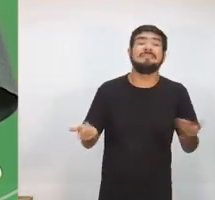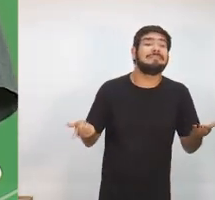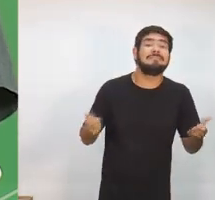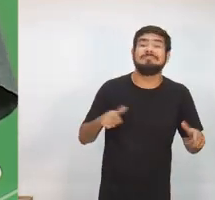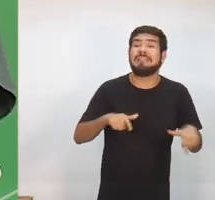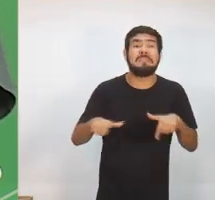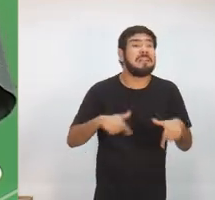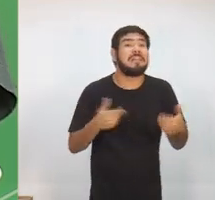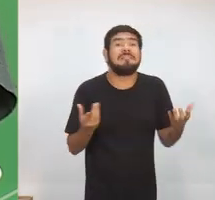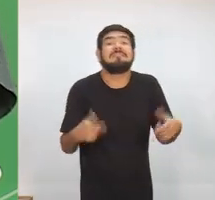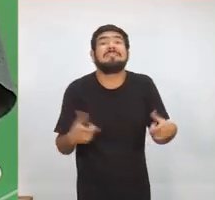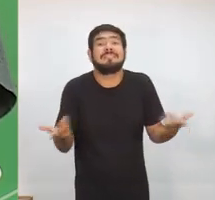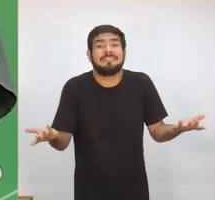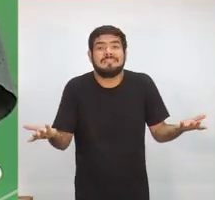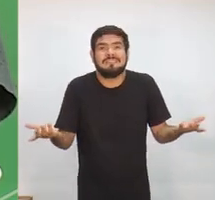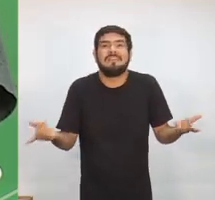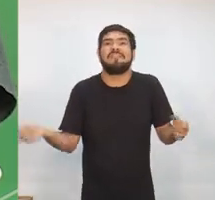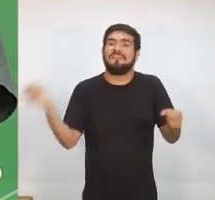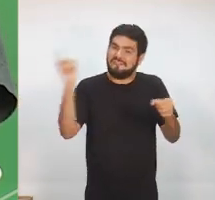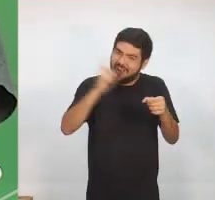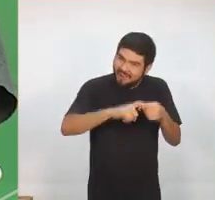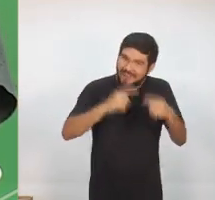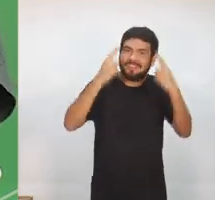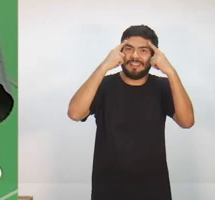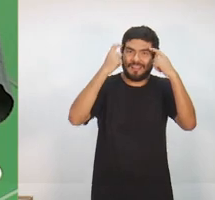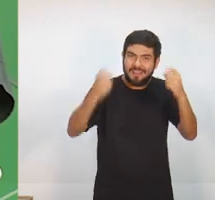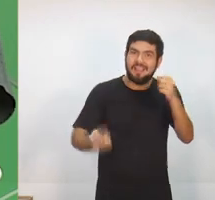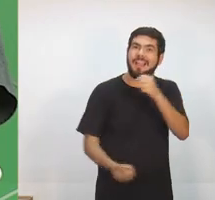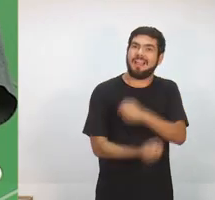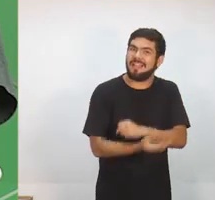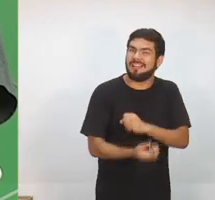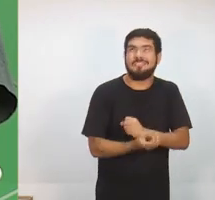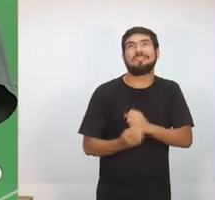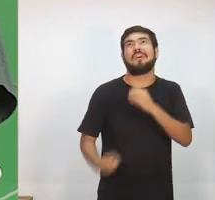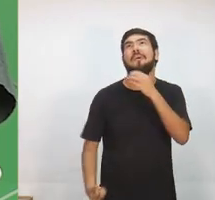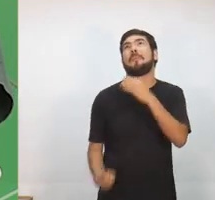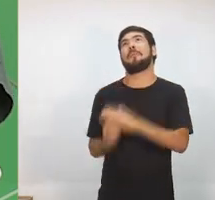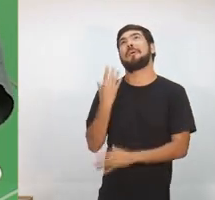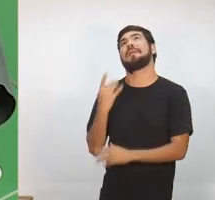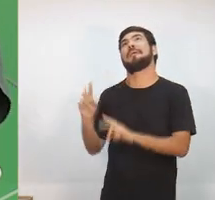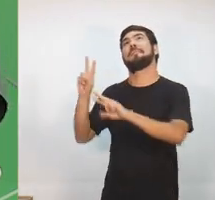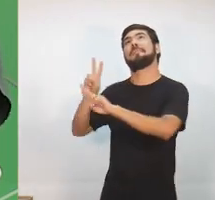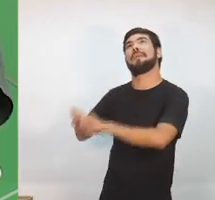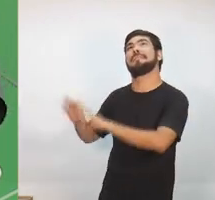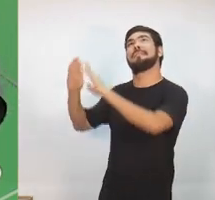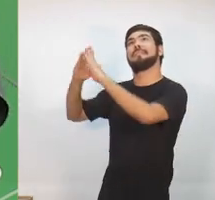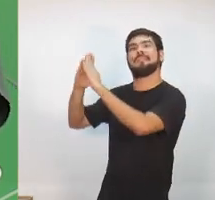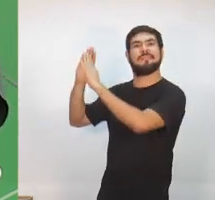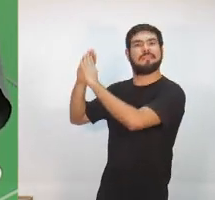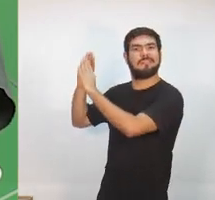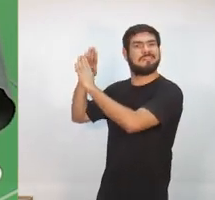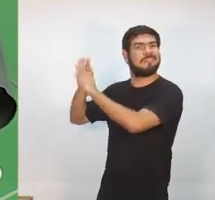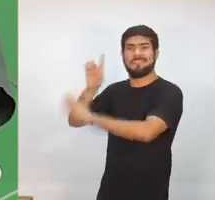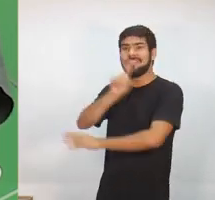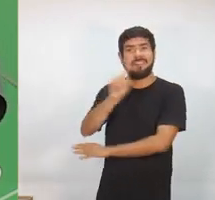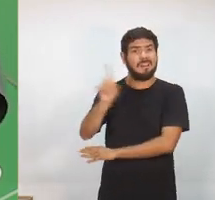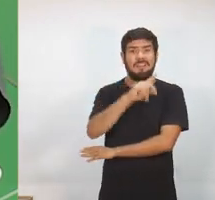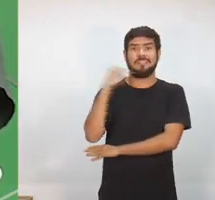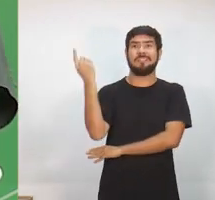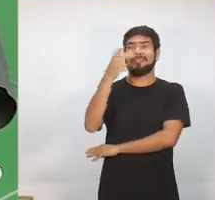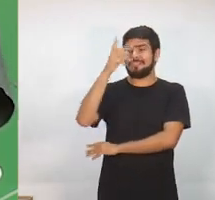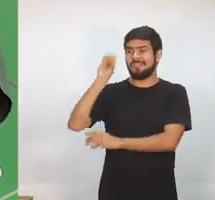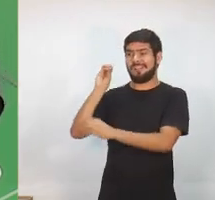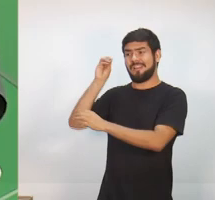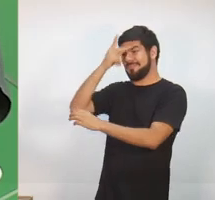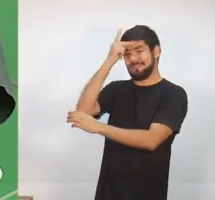tráfico, ele volte para o crime. Não adianta criarmos só penitenciárias, porque nós vamos continuar criando pessoas, colocando